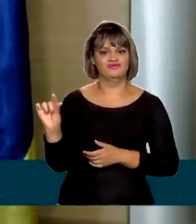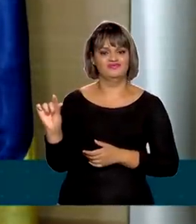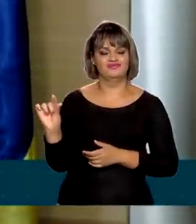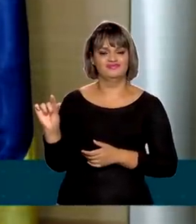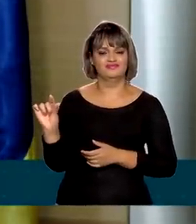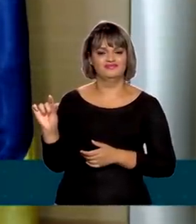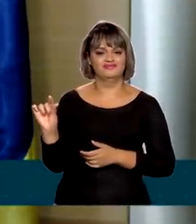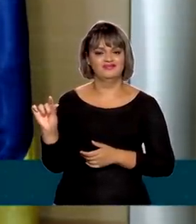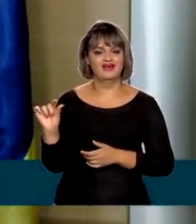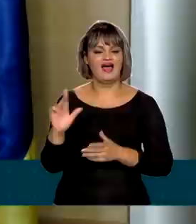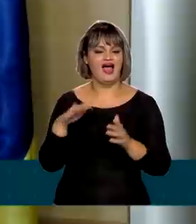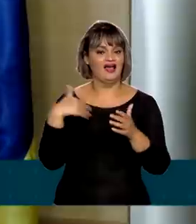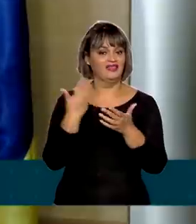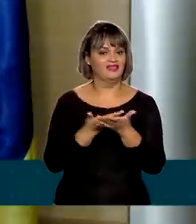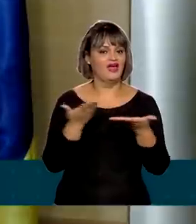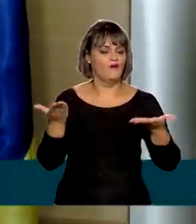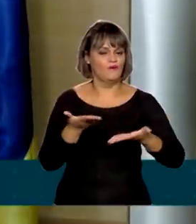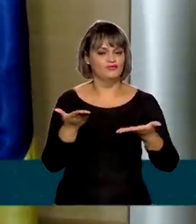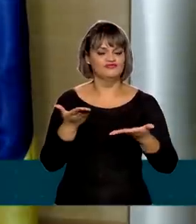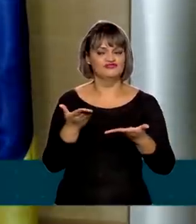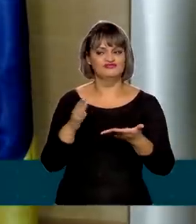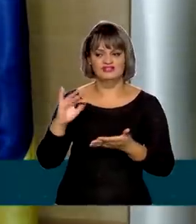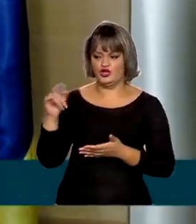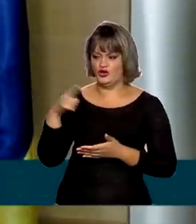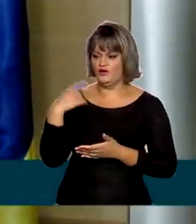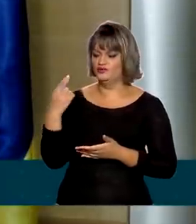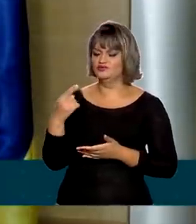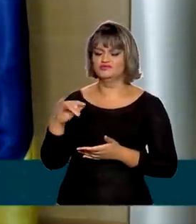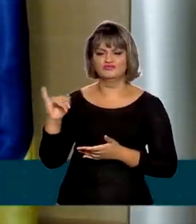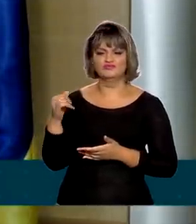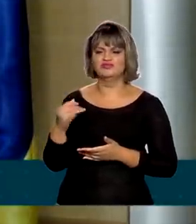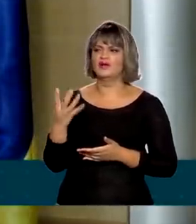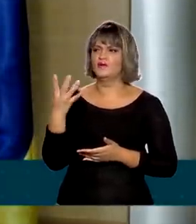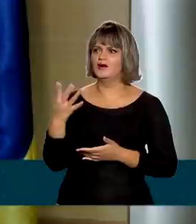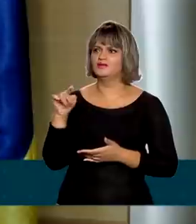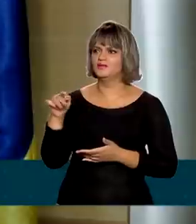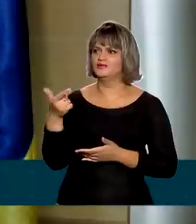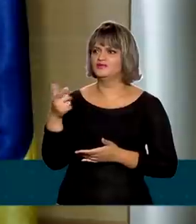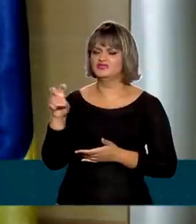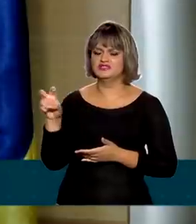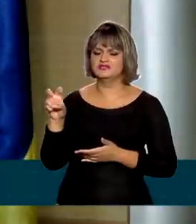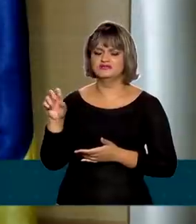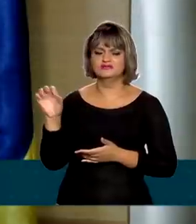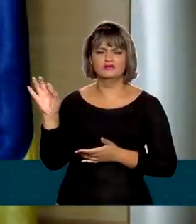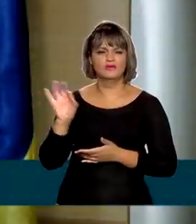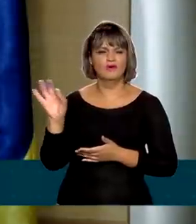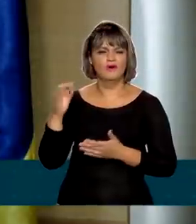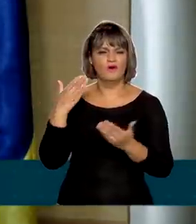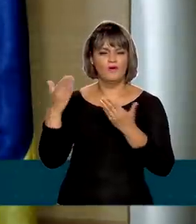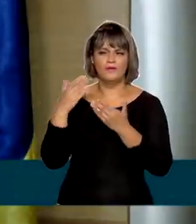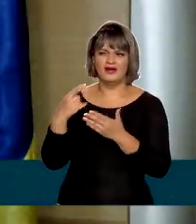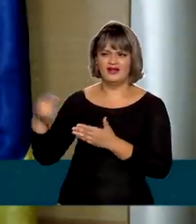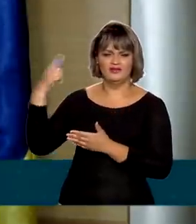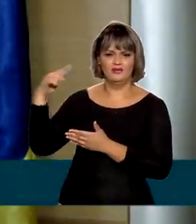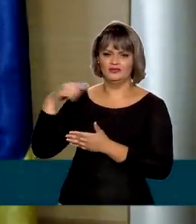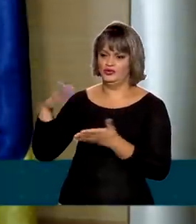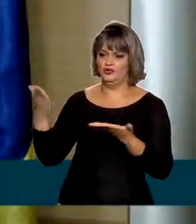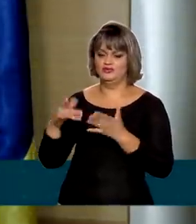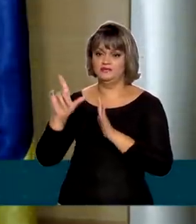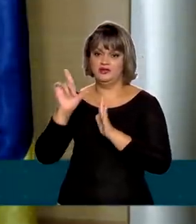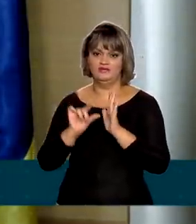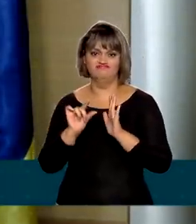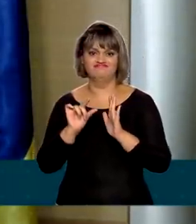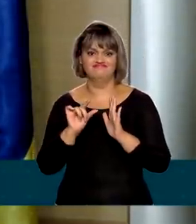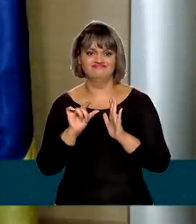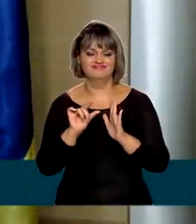exerceu em toda a sua história, 4,25% ao ano na Norte e Nordeste e 4,50